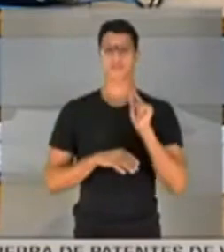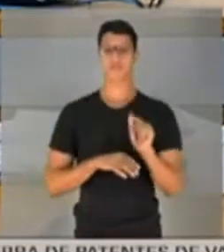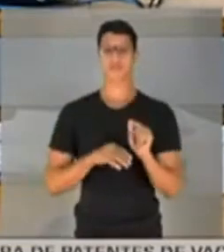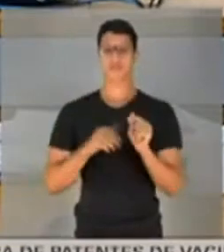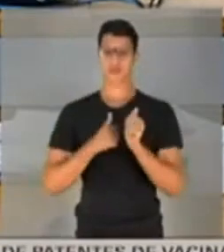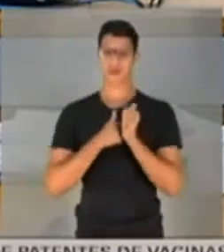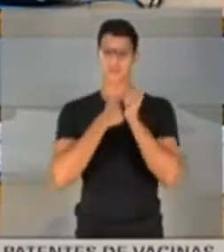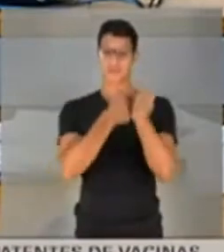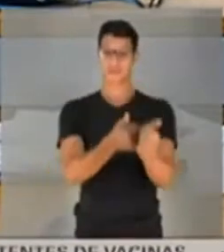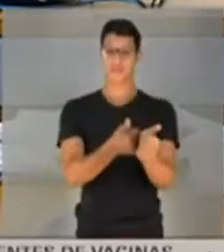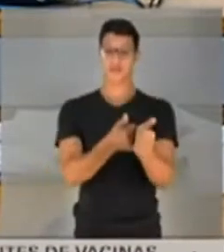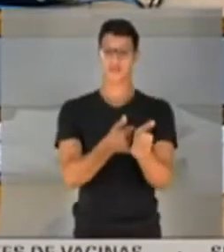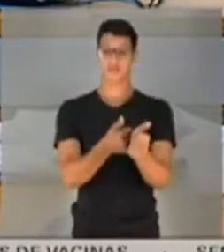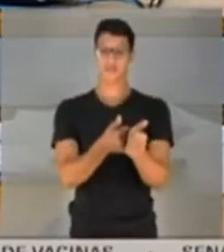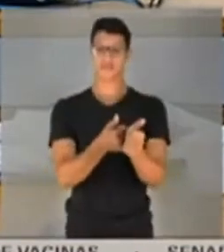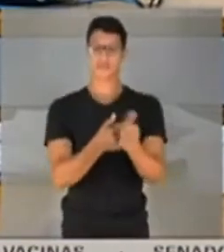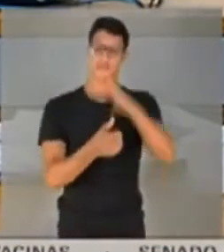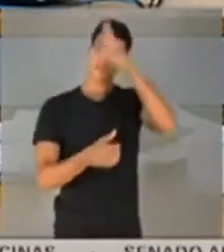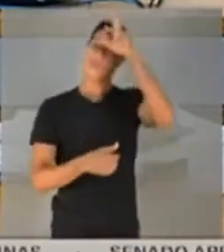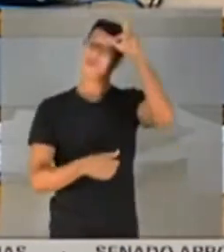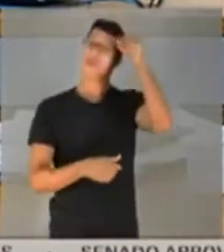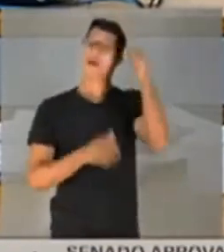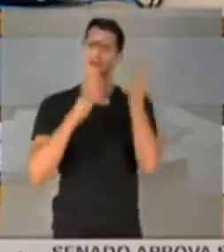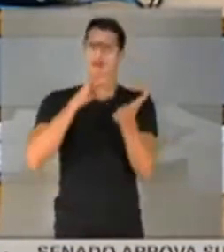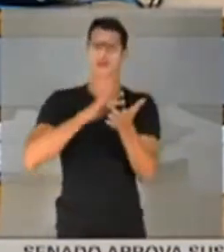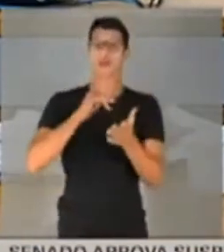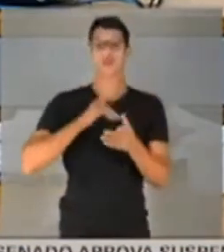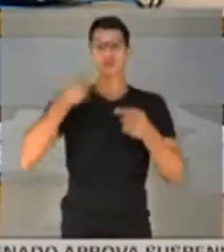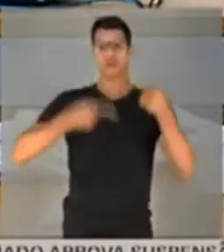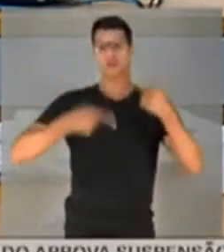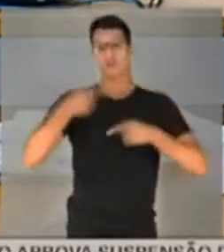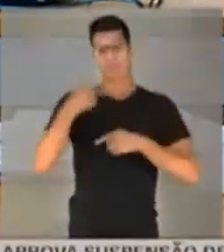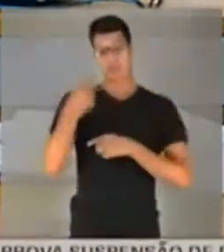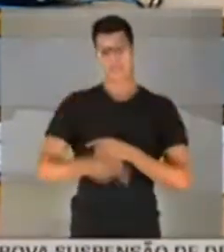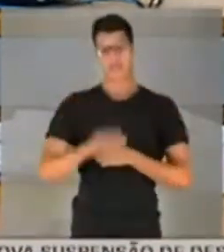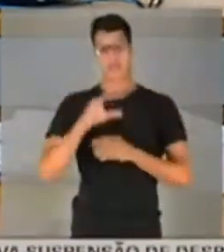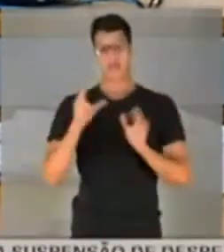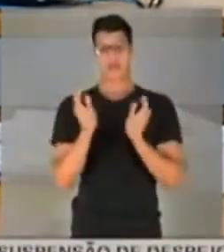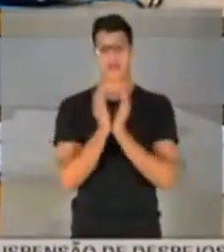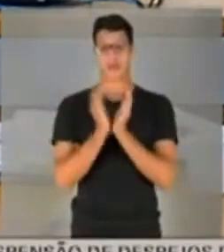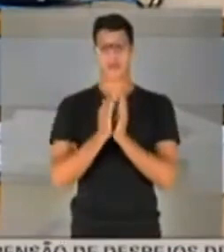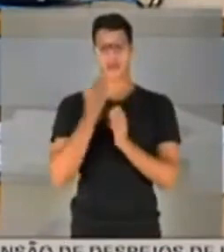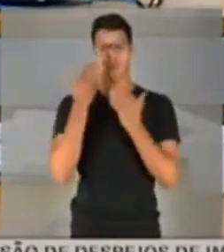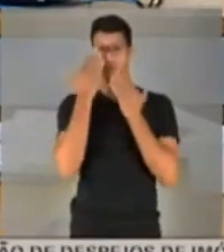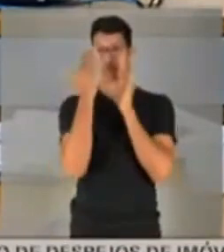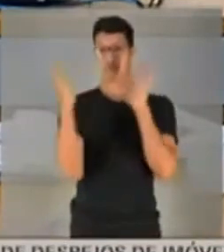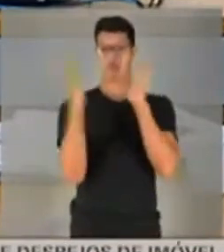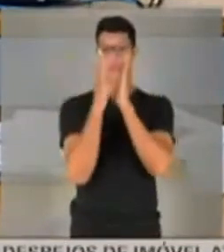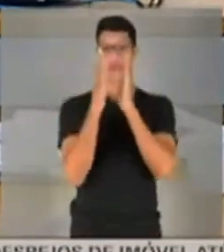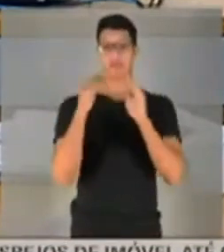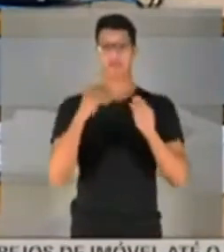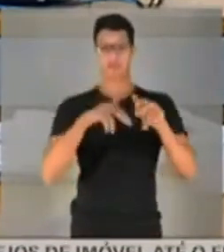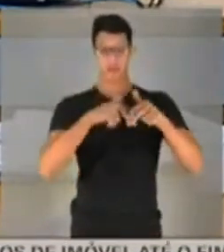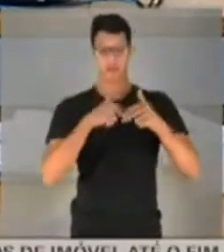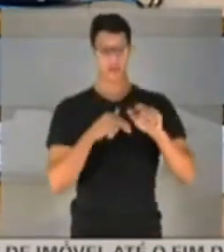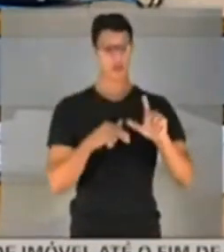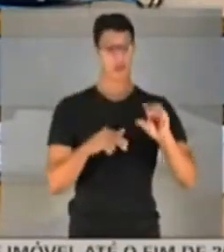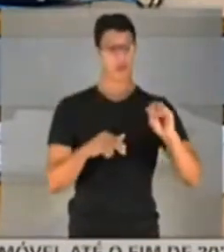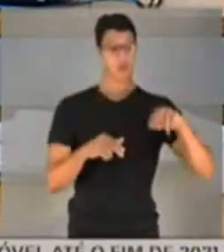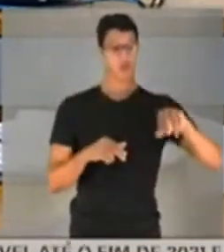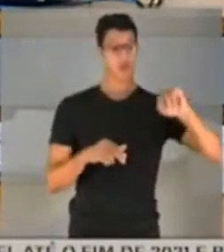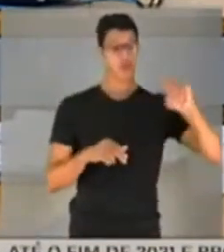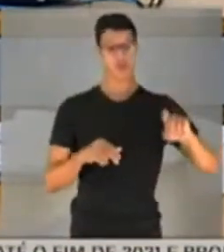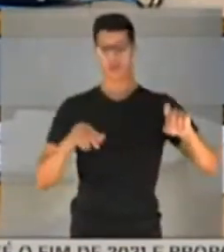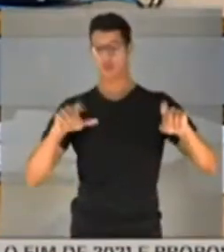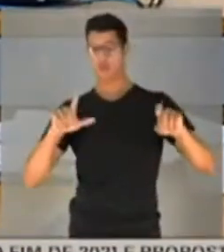acompanharam a pesquisa lá de Manaus, tivesse um debate nesta comissão, frente a frente, como o quer trazer o Onyx e o Luiz Miranda, não tem